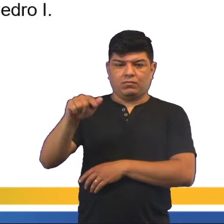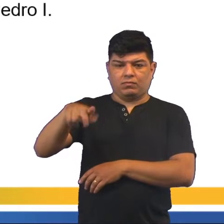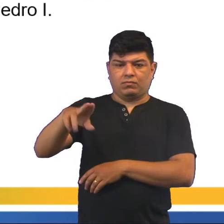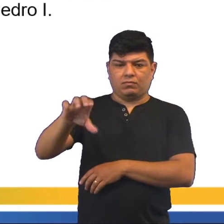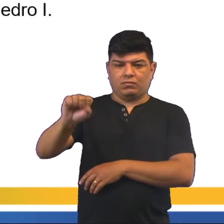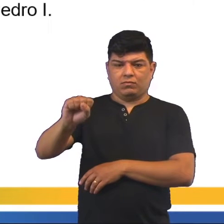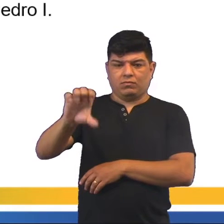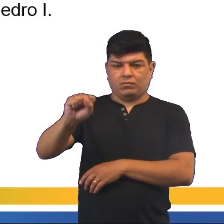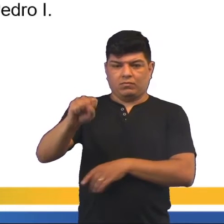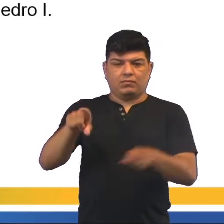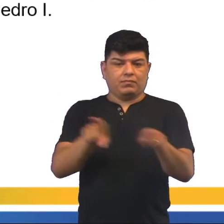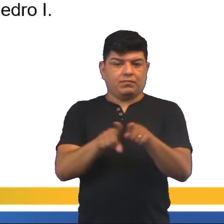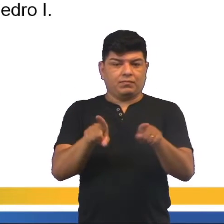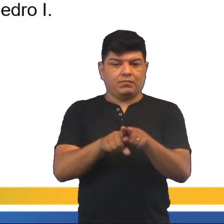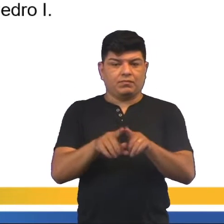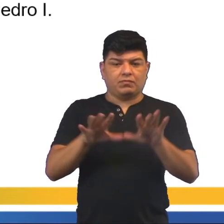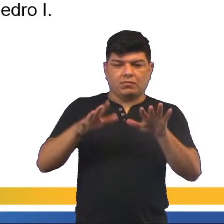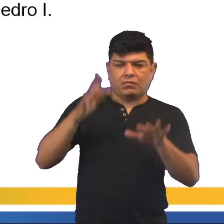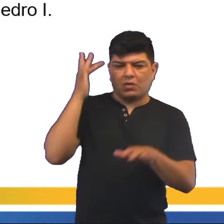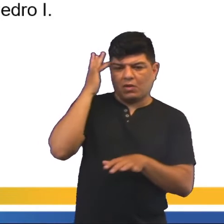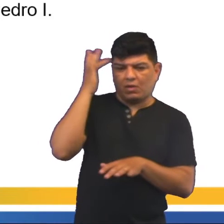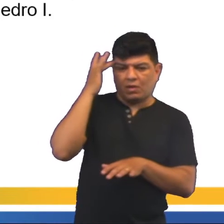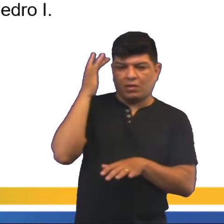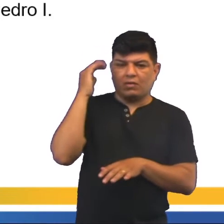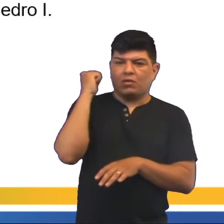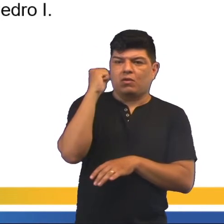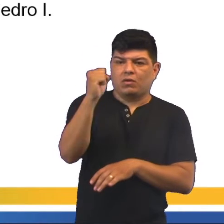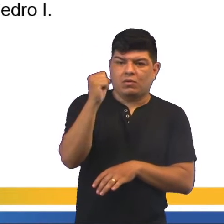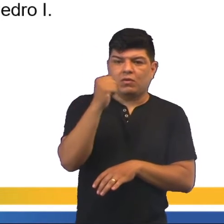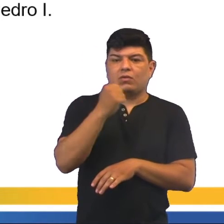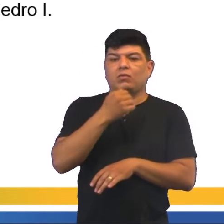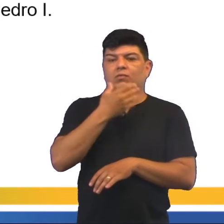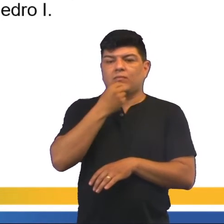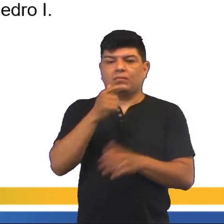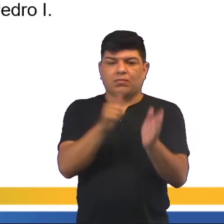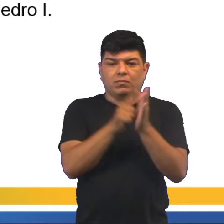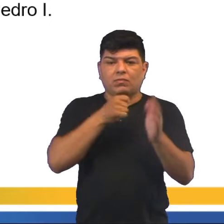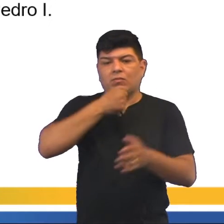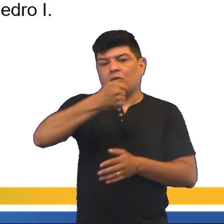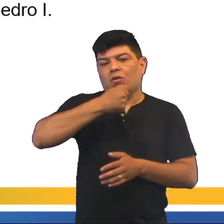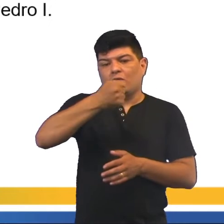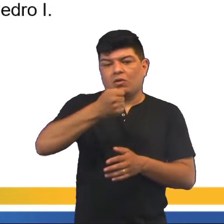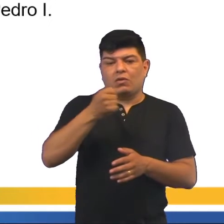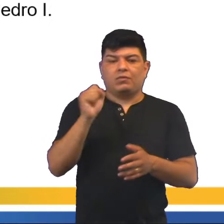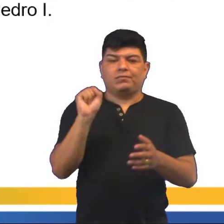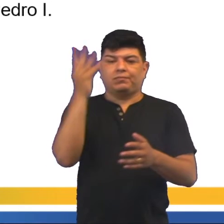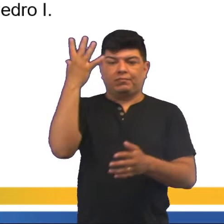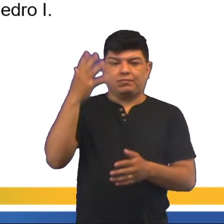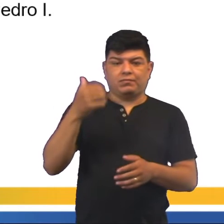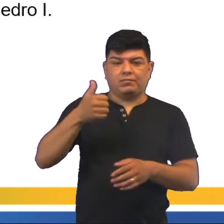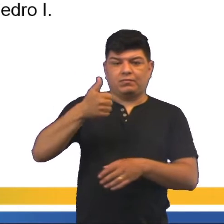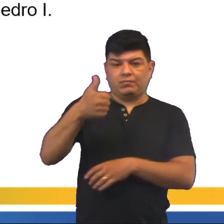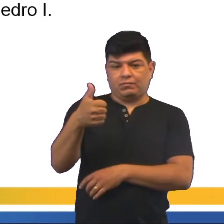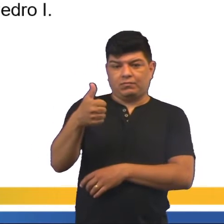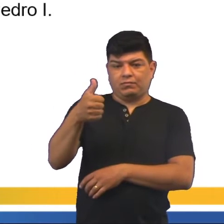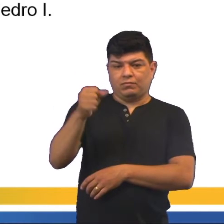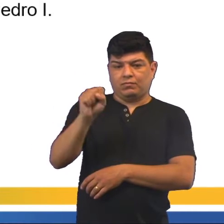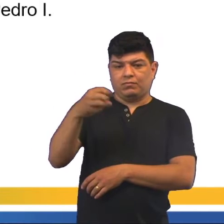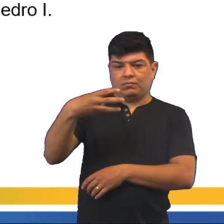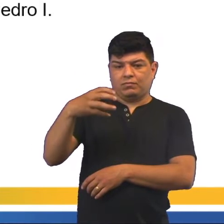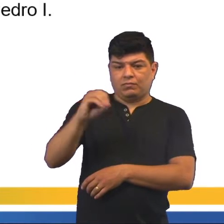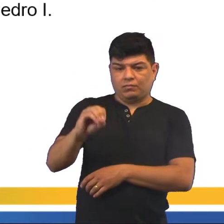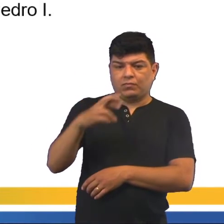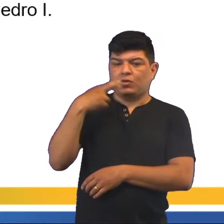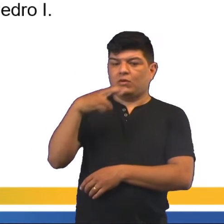Para acalmar os ânimos e também houve a suspeita, né? Que o assassinato do jornalista Líbero Badaró, né? Ocorrido em 1830 e